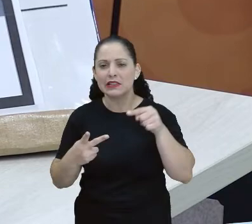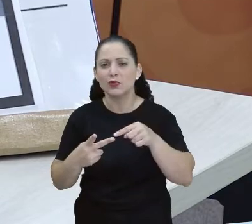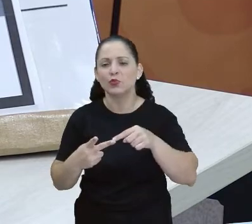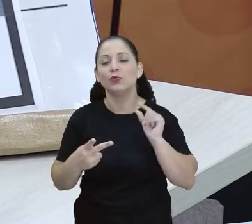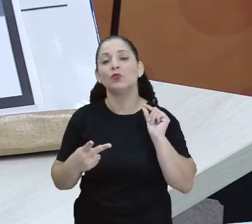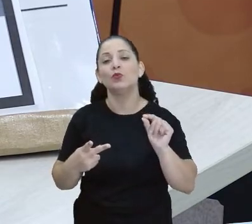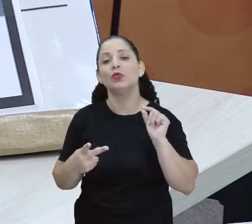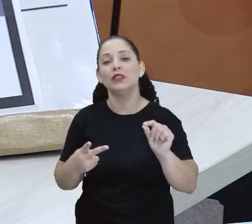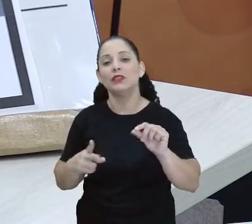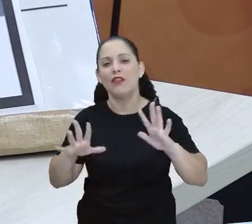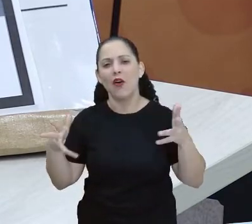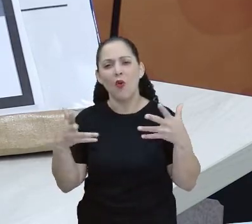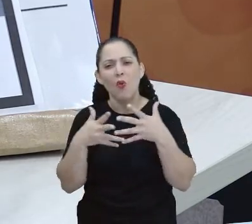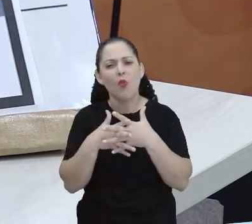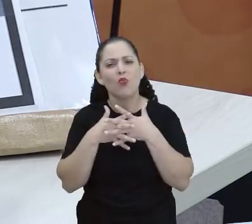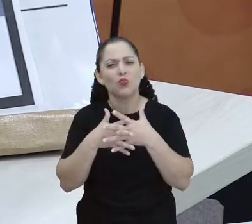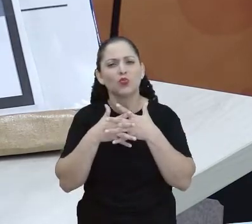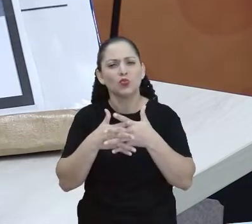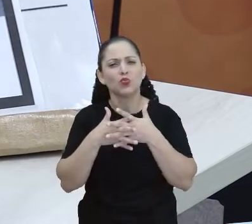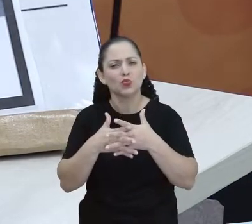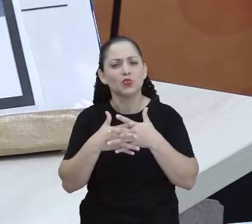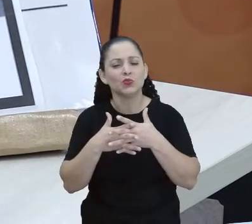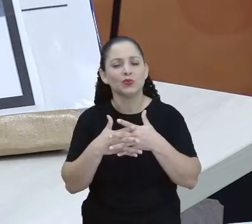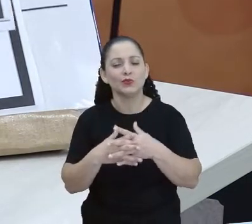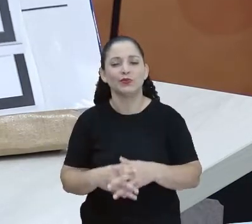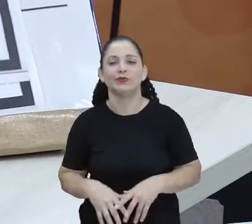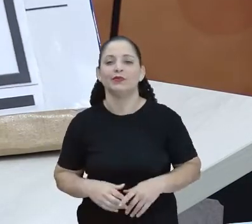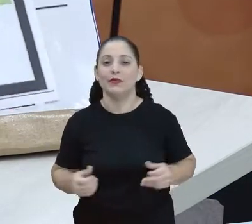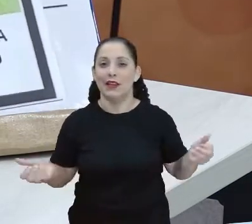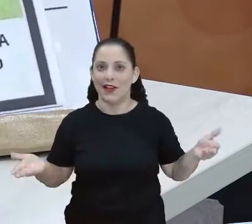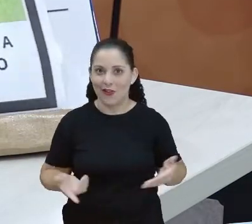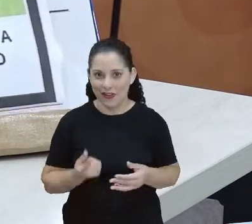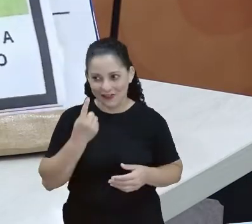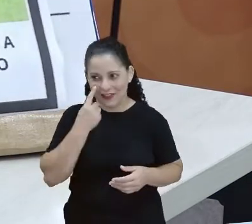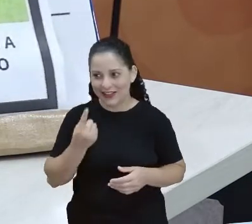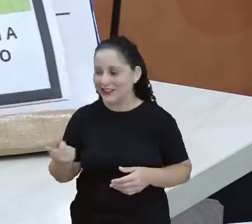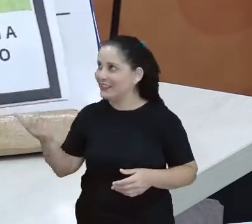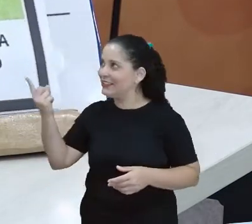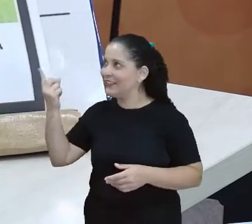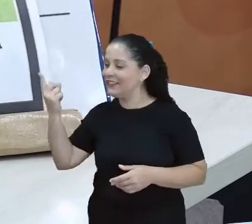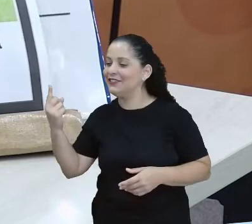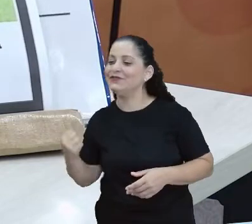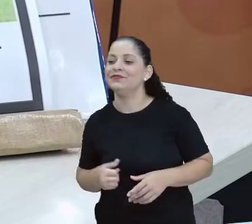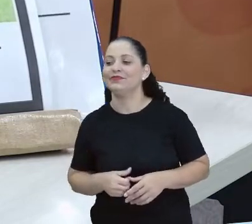estava colocada, não é? Fora do lugar. Foi essa daqui, olha.